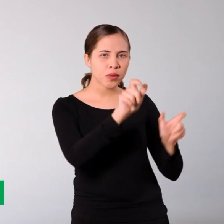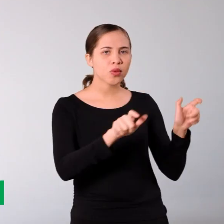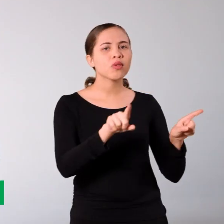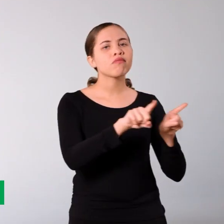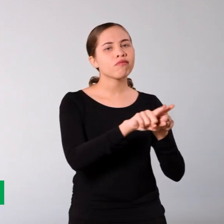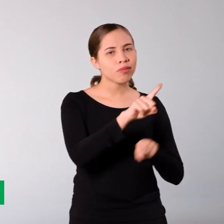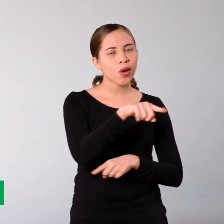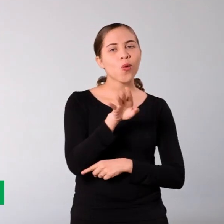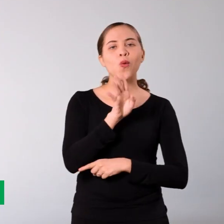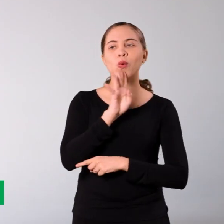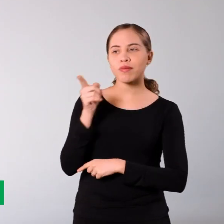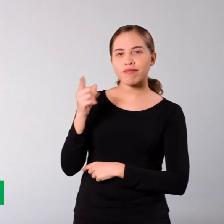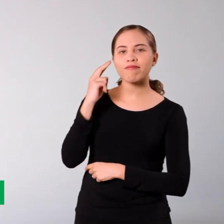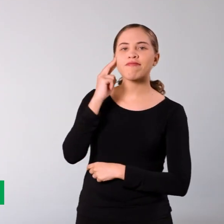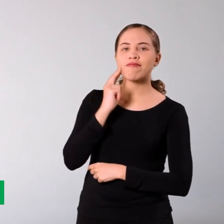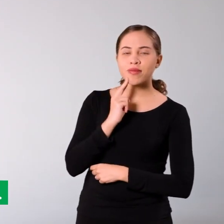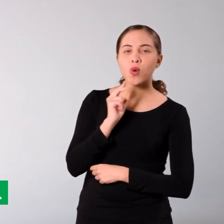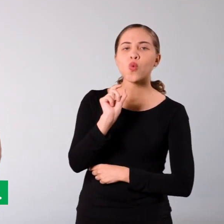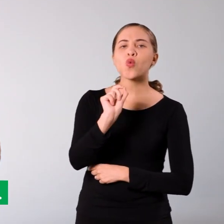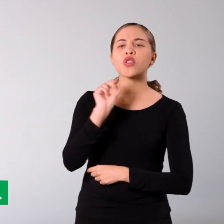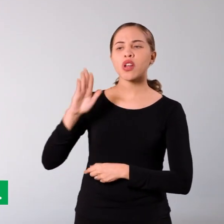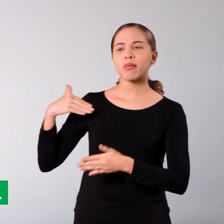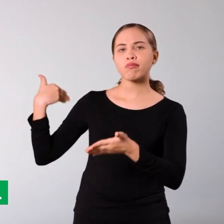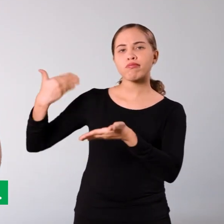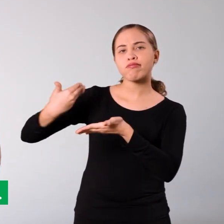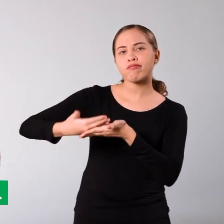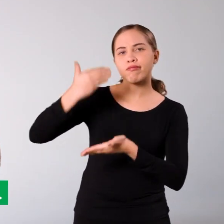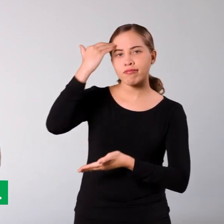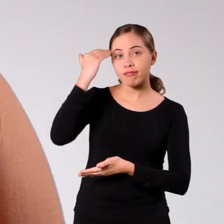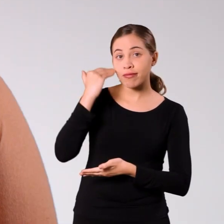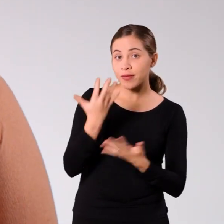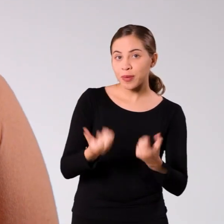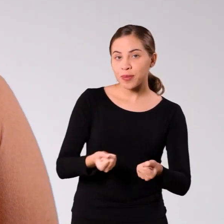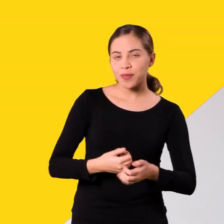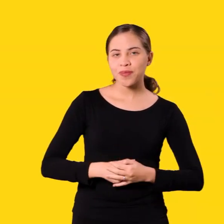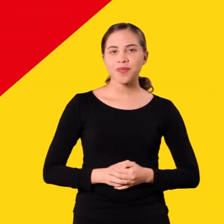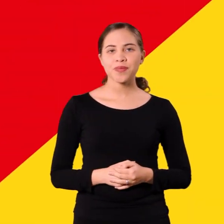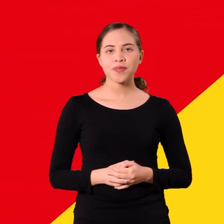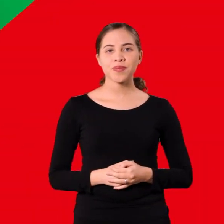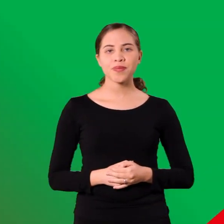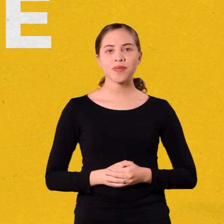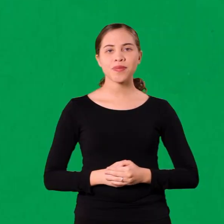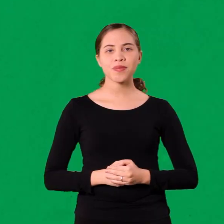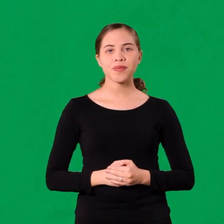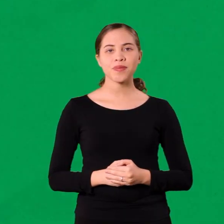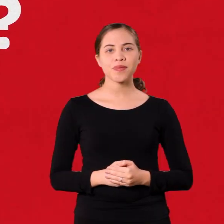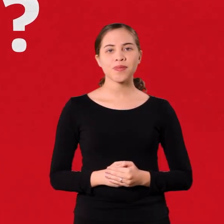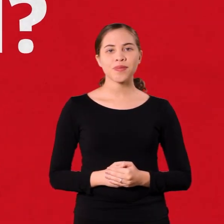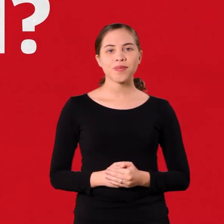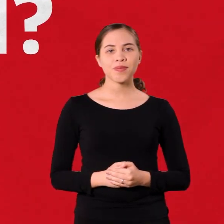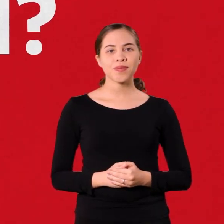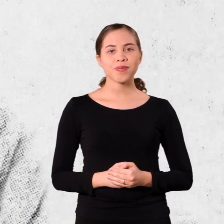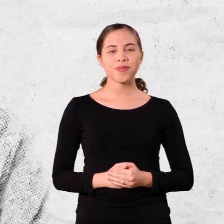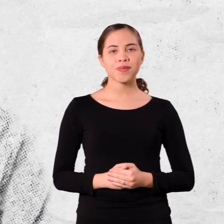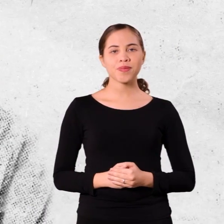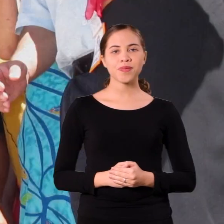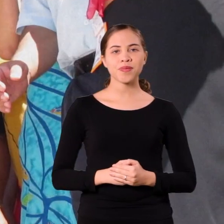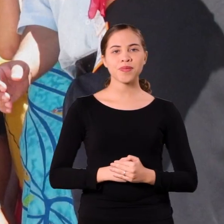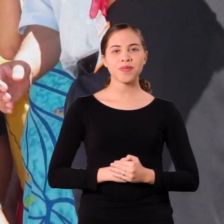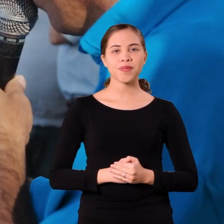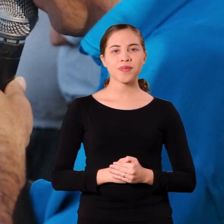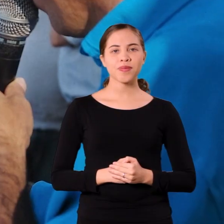que também conhecem o Valdeci e o que ele já fez por Santa Maria. Vamos lá? Sobre fundo amarelo, verde, vermelho e a frase.